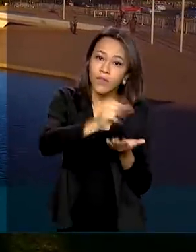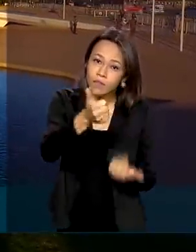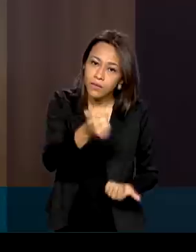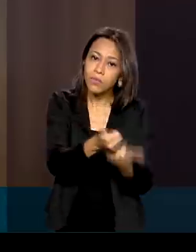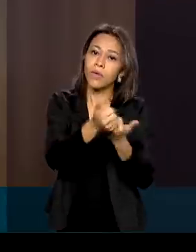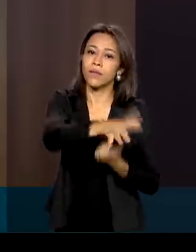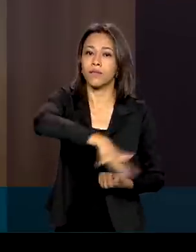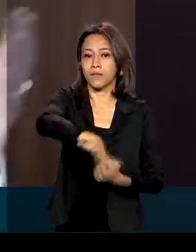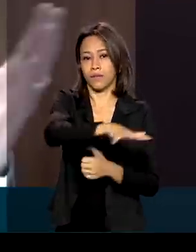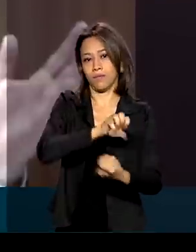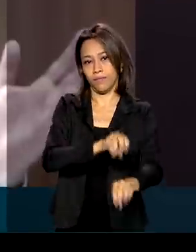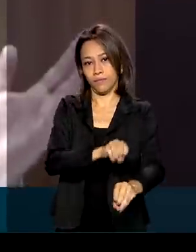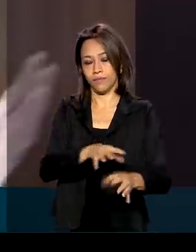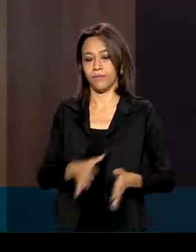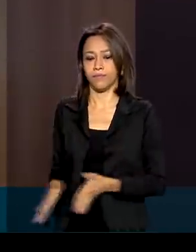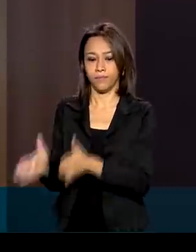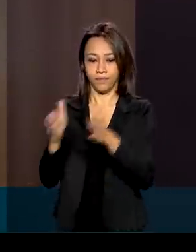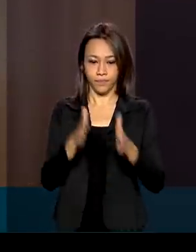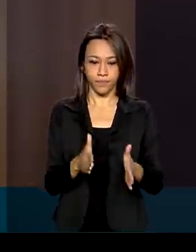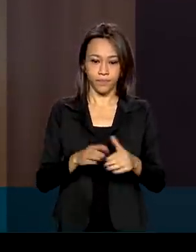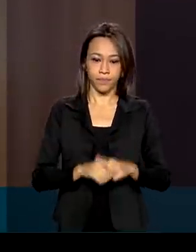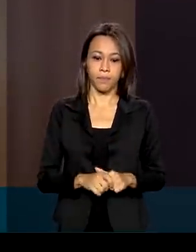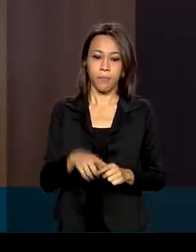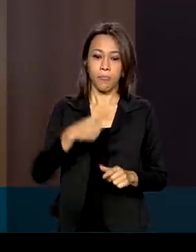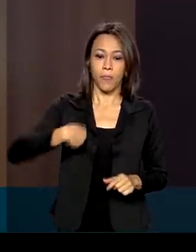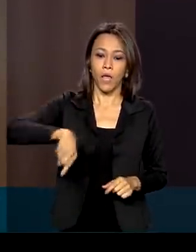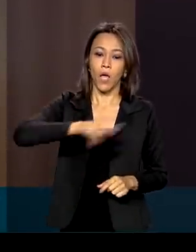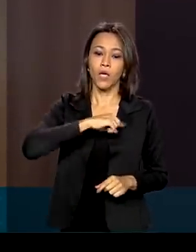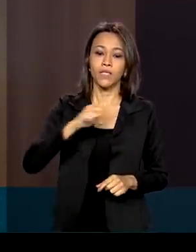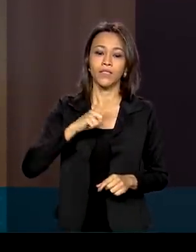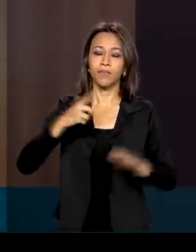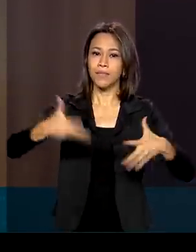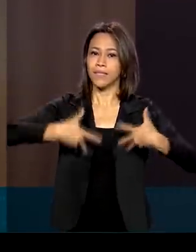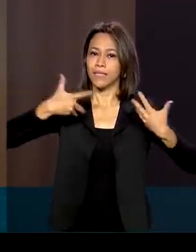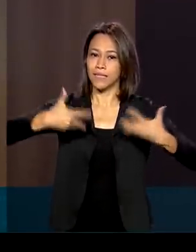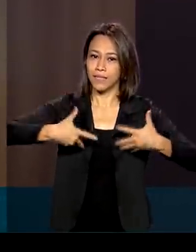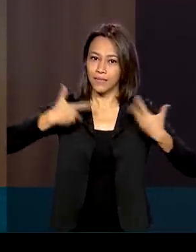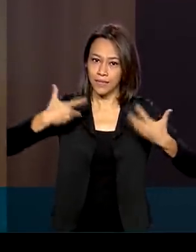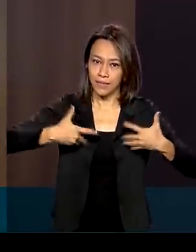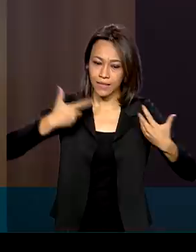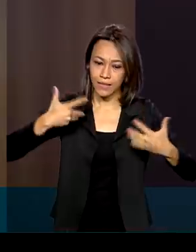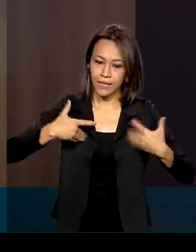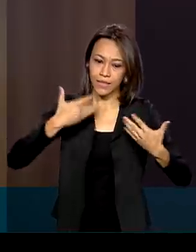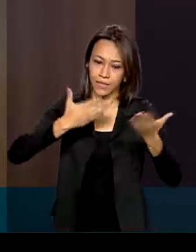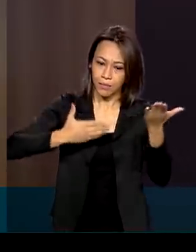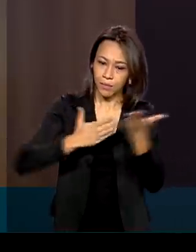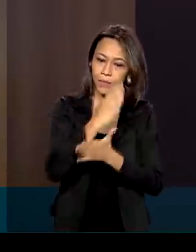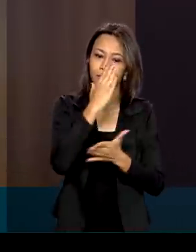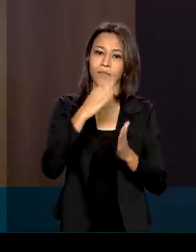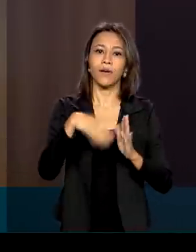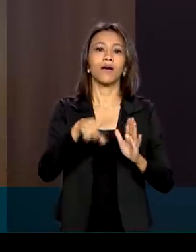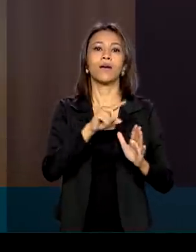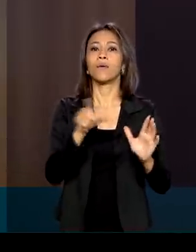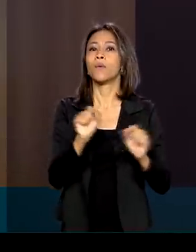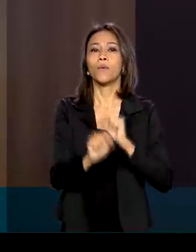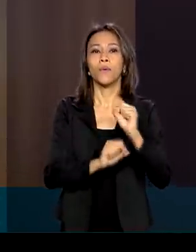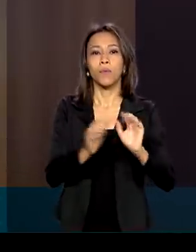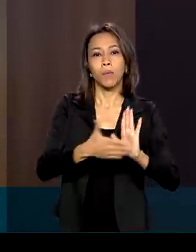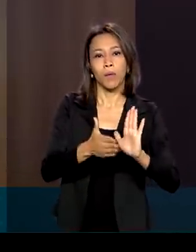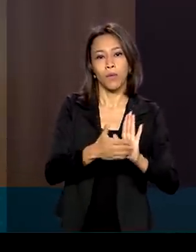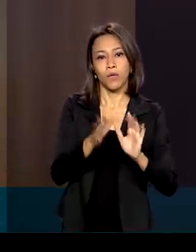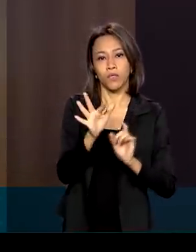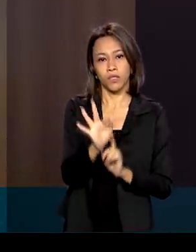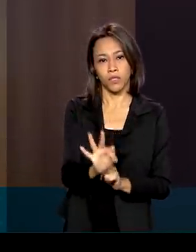educação. Nós tivemos a grande alegria de ver aprovado o Fundeb, com um